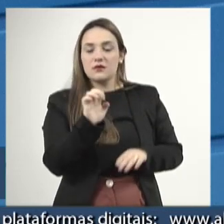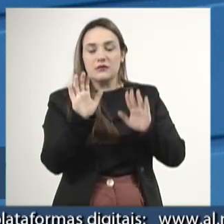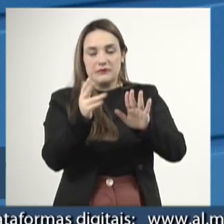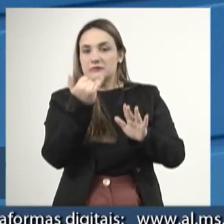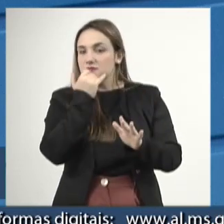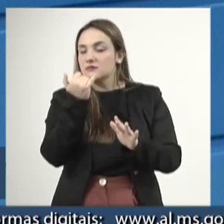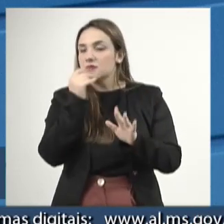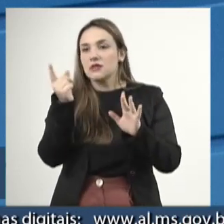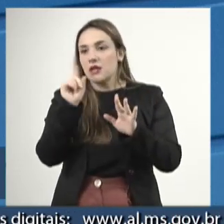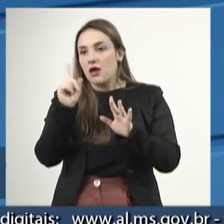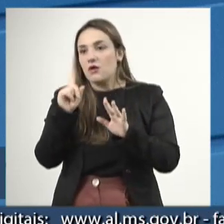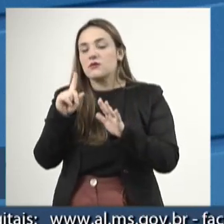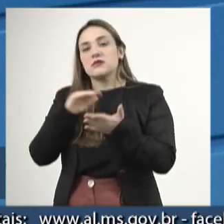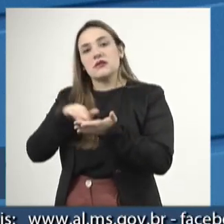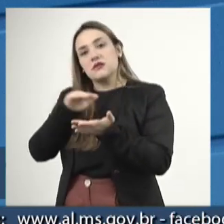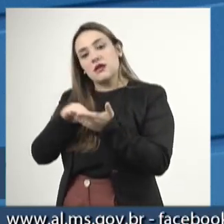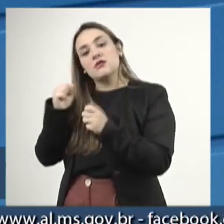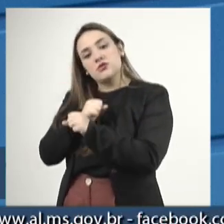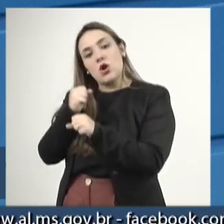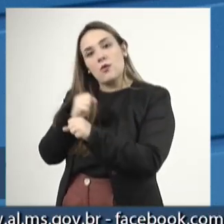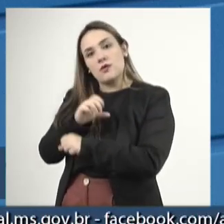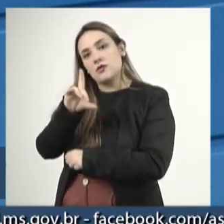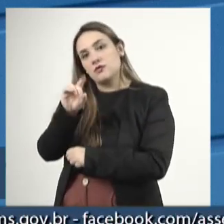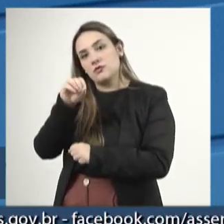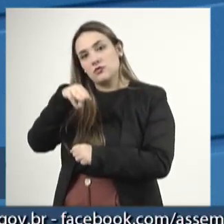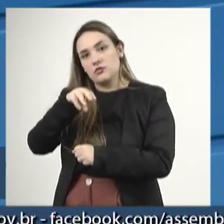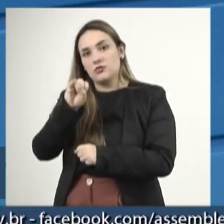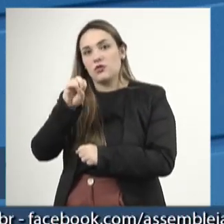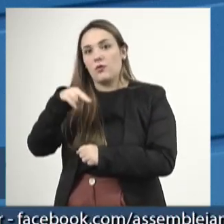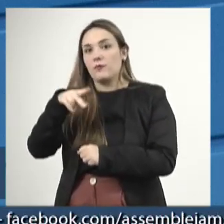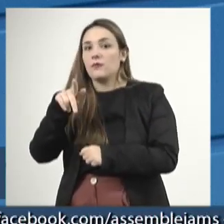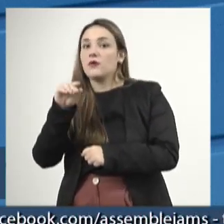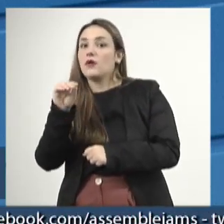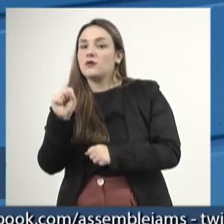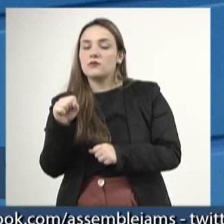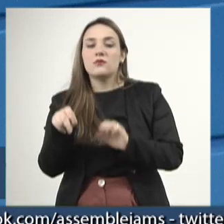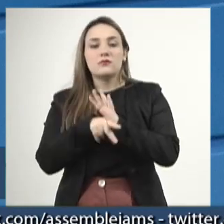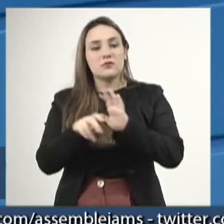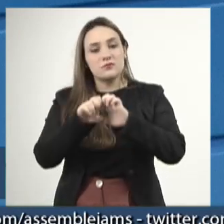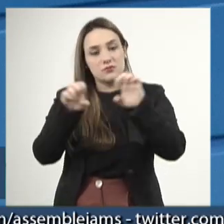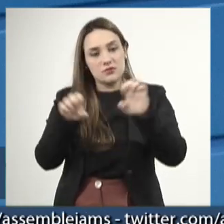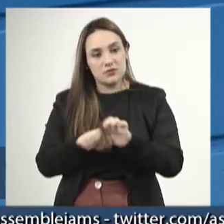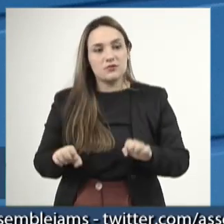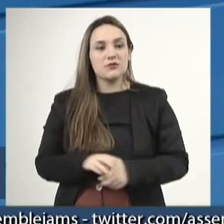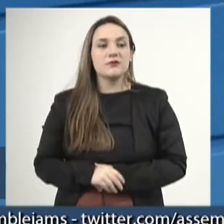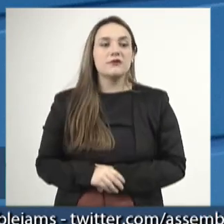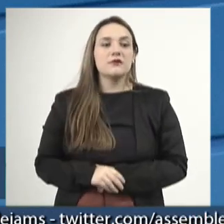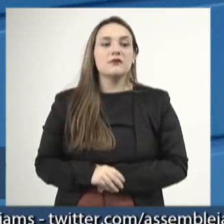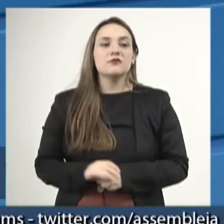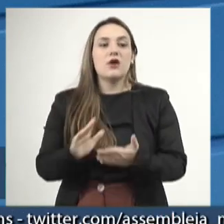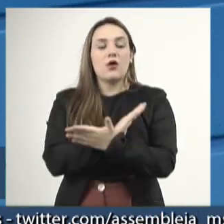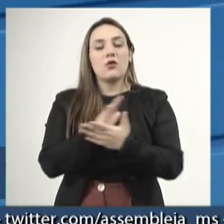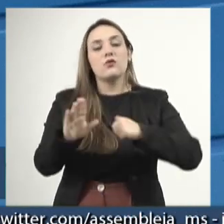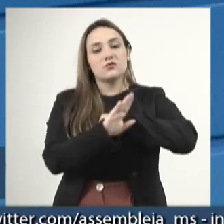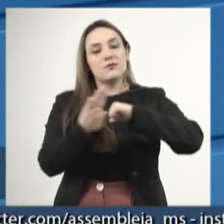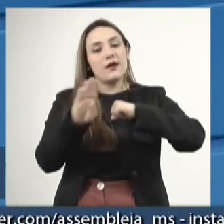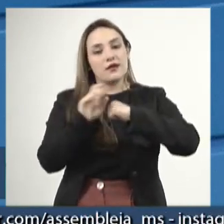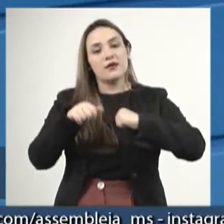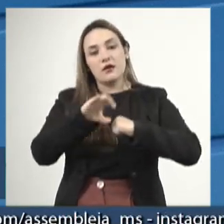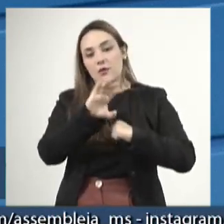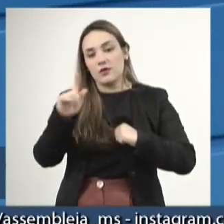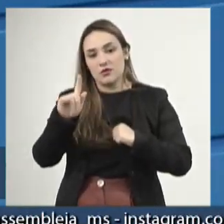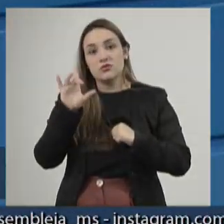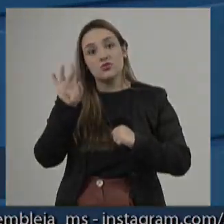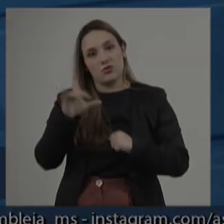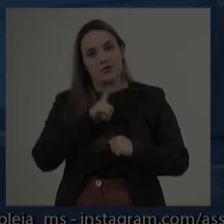Domingos Saabia, a reivindicação que chega ao nosso gabinete no que diz respeito à infraestrutura, aos bairros de Campo Grande. É o que tinha, mas muito obrigado.